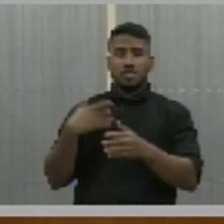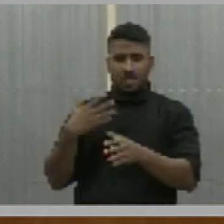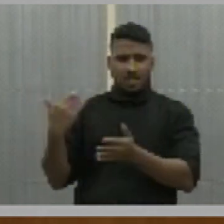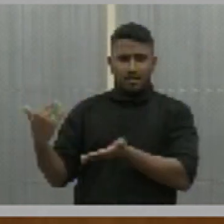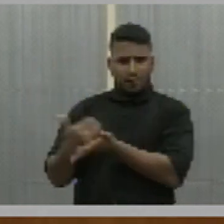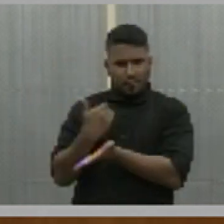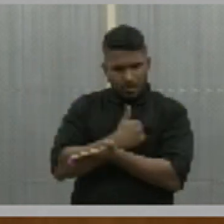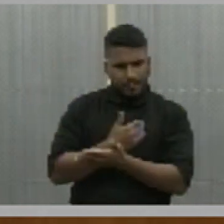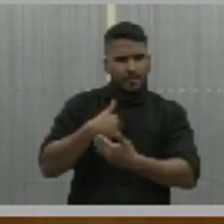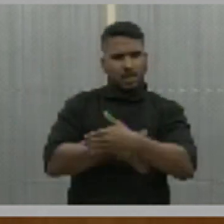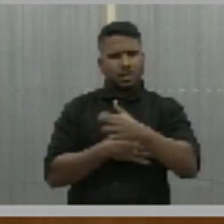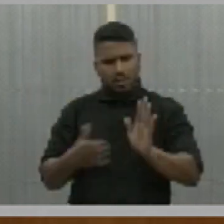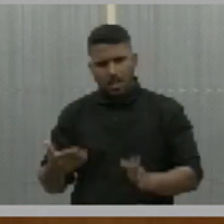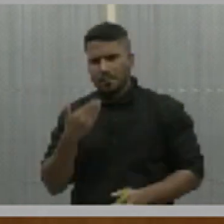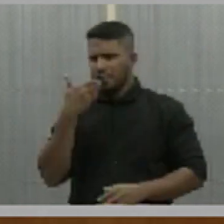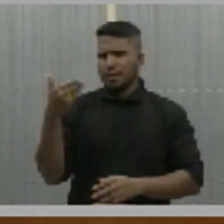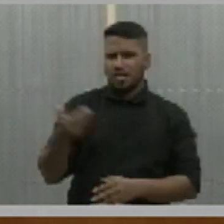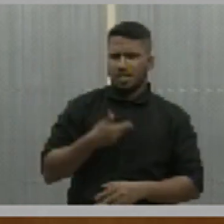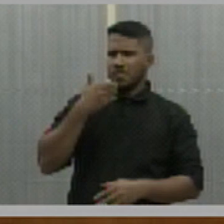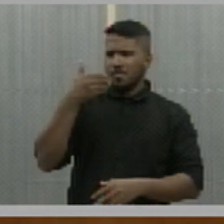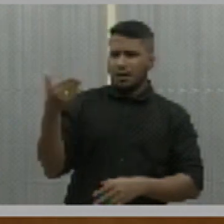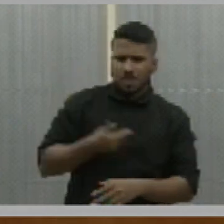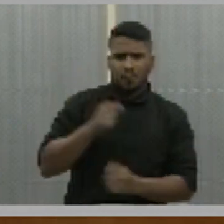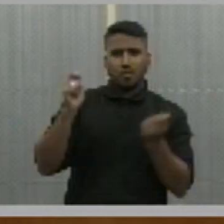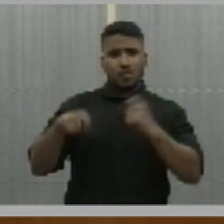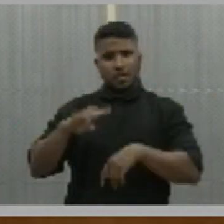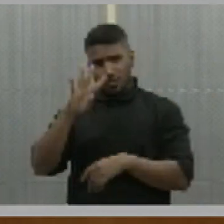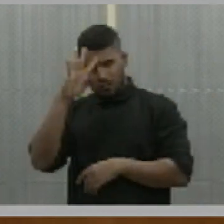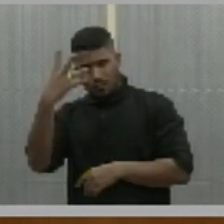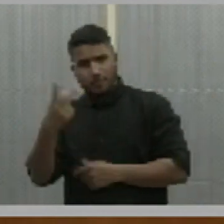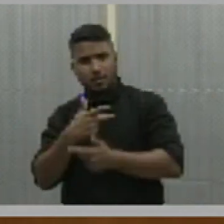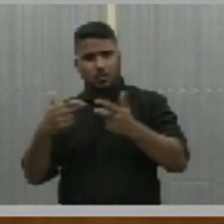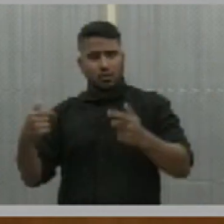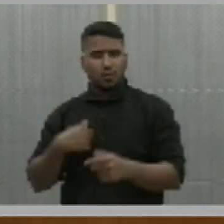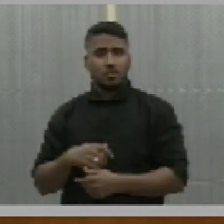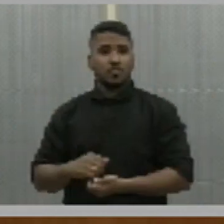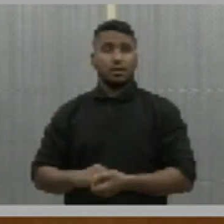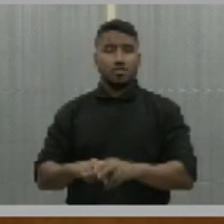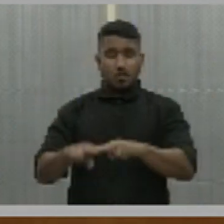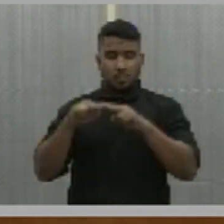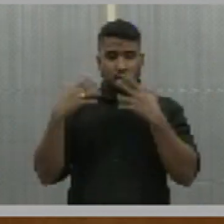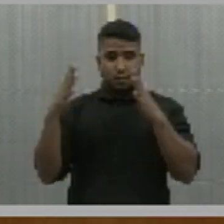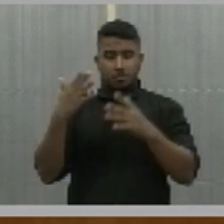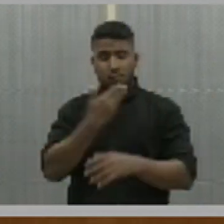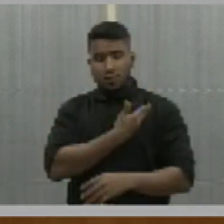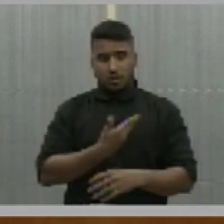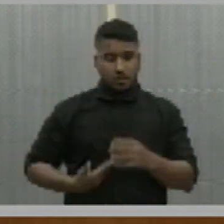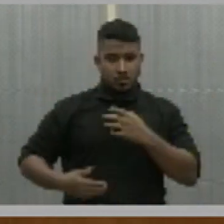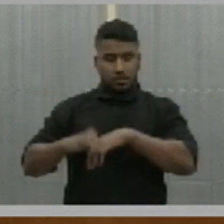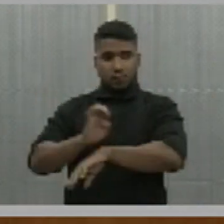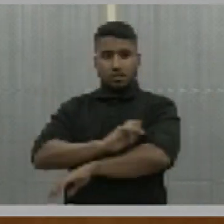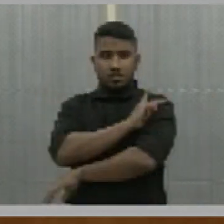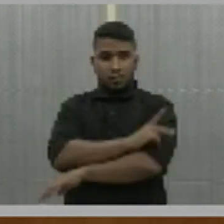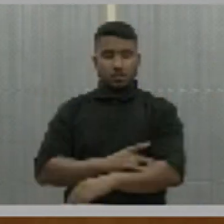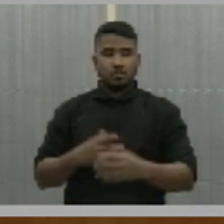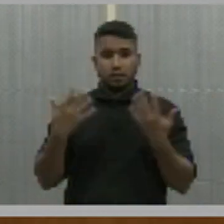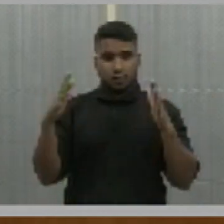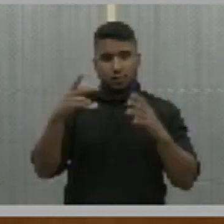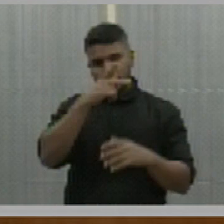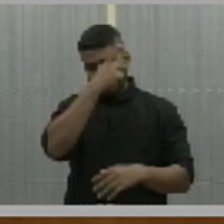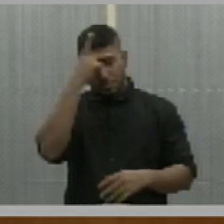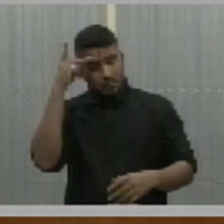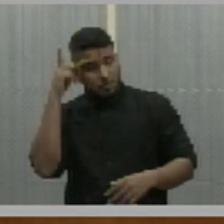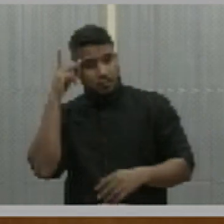reclamando e solicitando que fosse agilizado aquele benefício. Então, está de parabéns o governo do Piauí, está de parabéns as